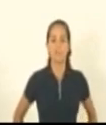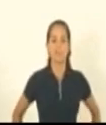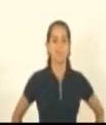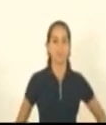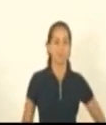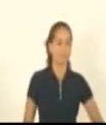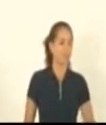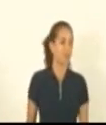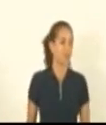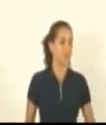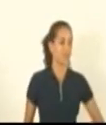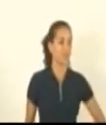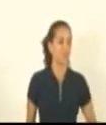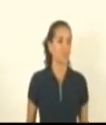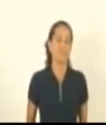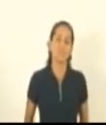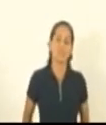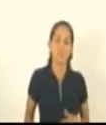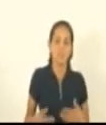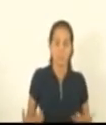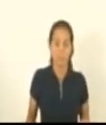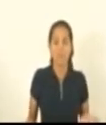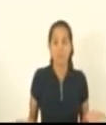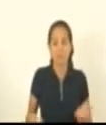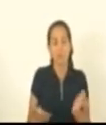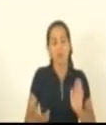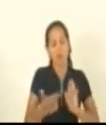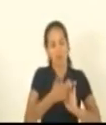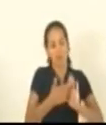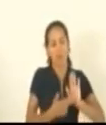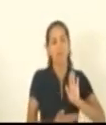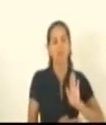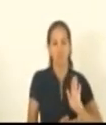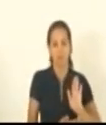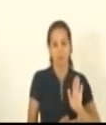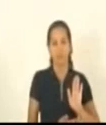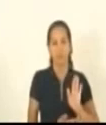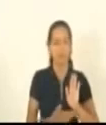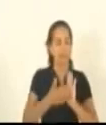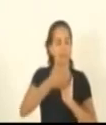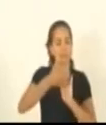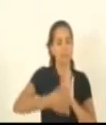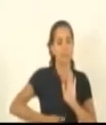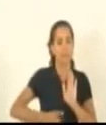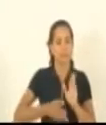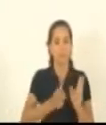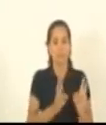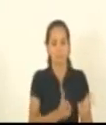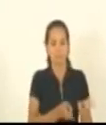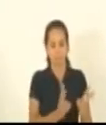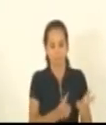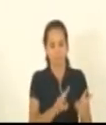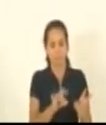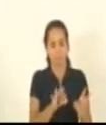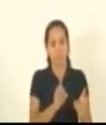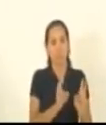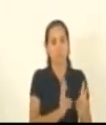Receba a matéria, avoco para a relatoria, deu parecer pela manutenção do veto,